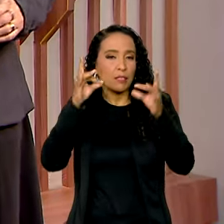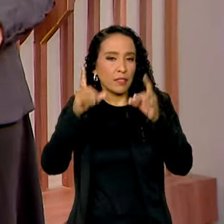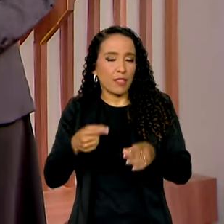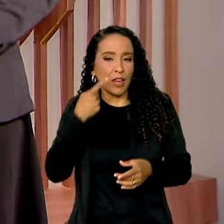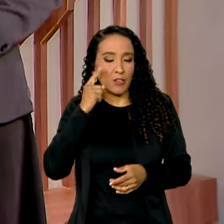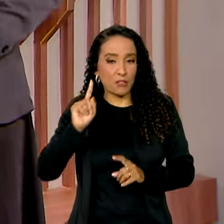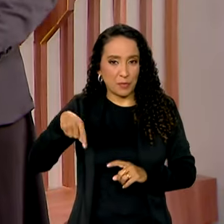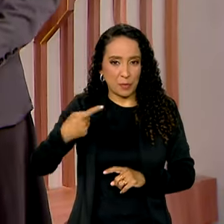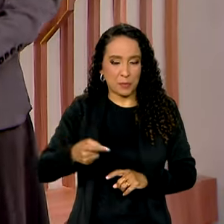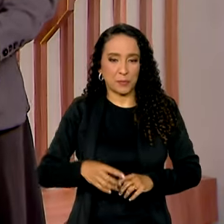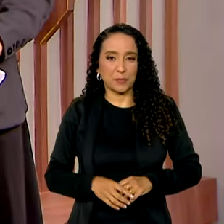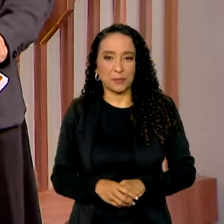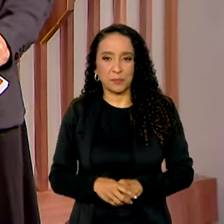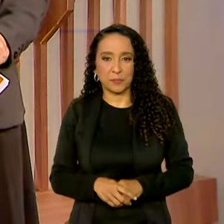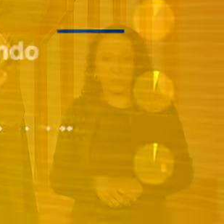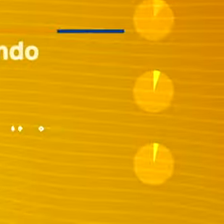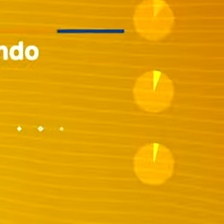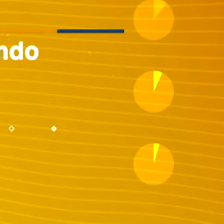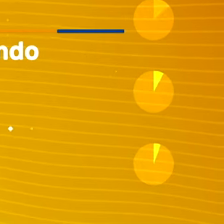confere já já.